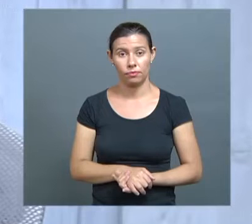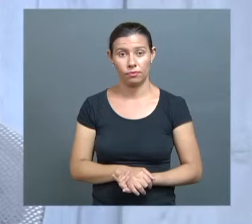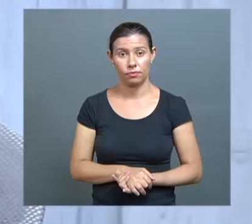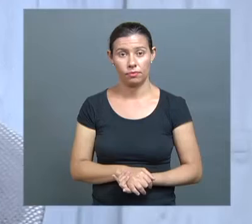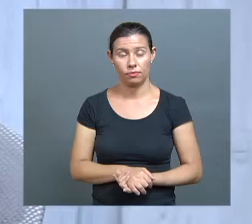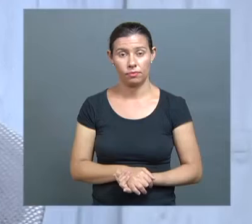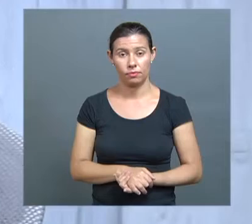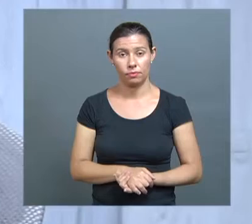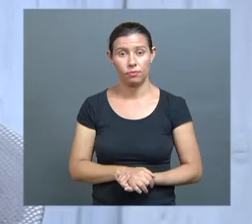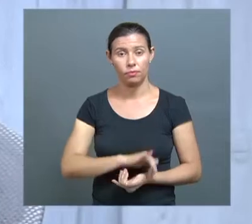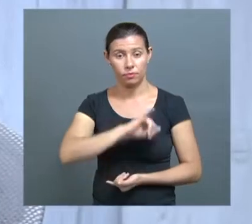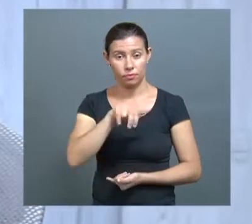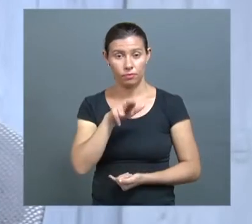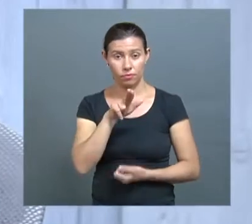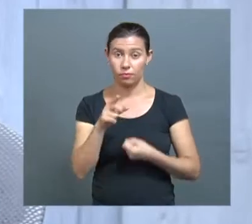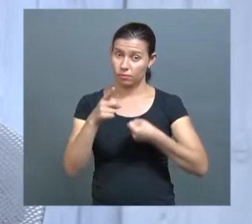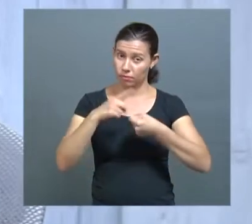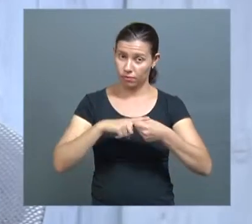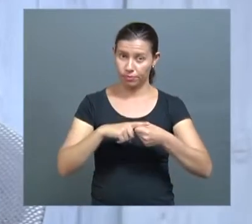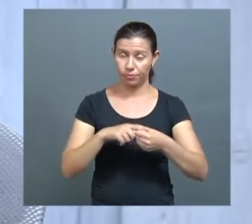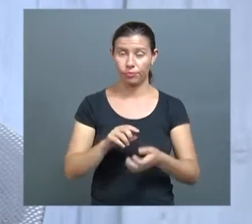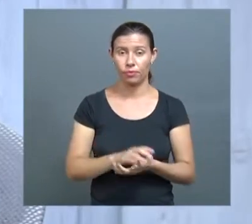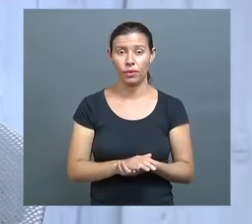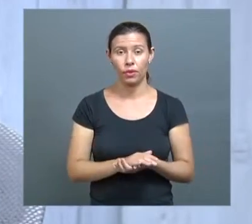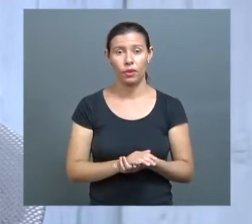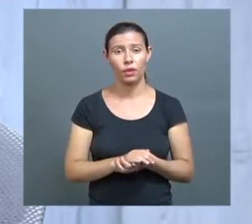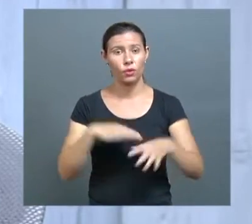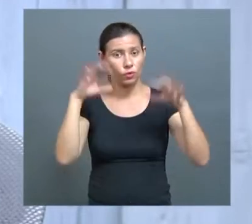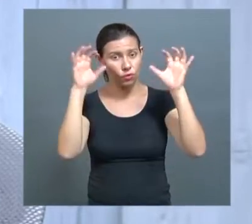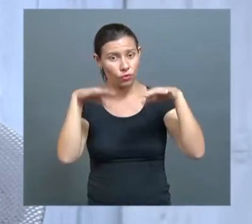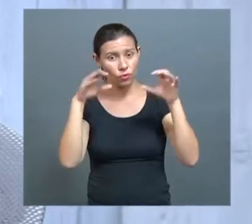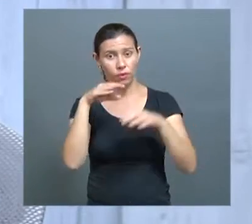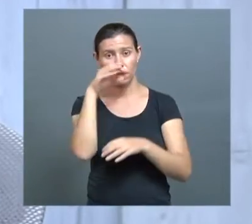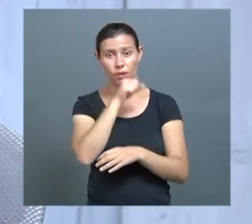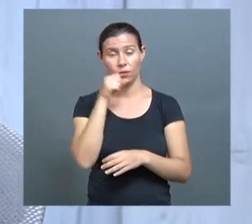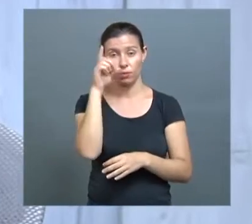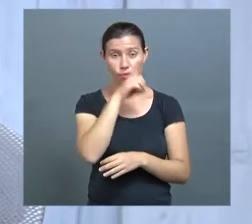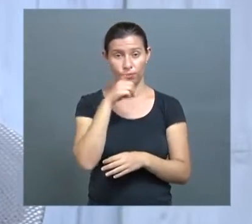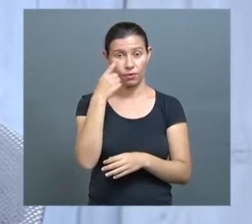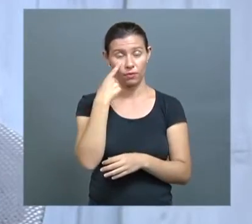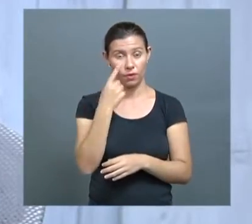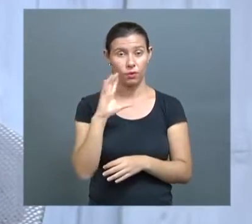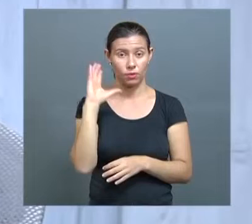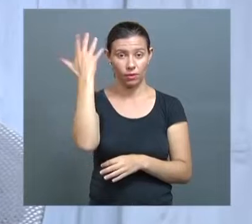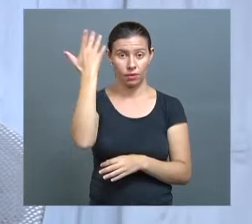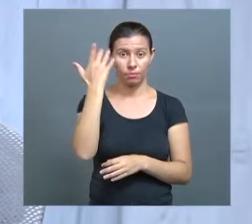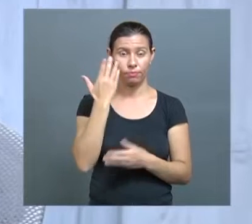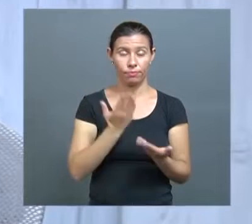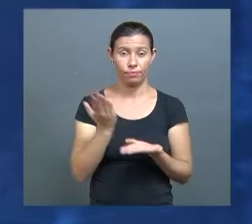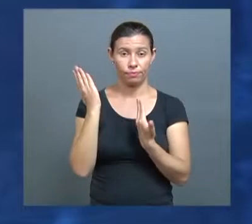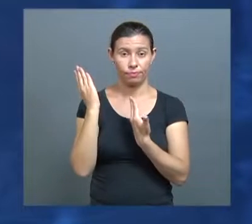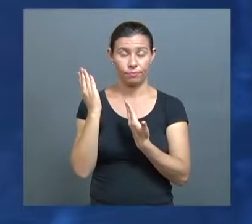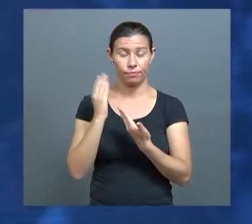O Jornal da UFU está de volta. Será que vai chover no fim de semana? Veja na previsão do tempo.